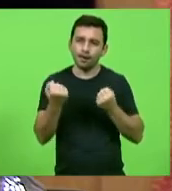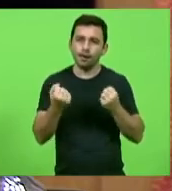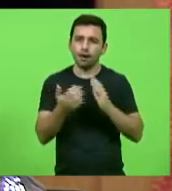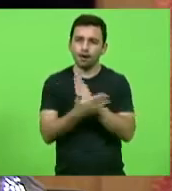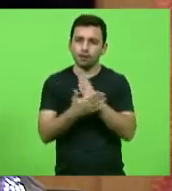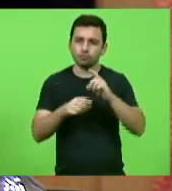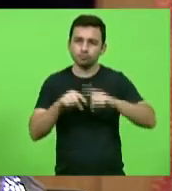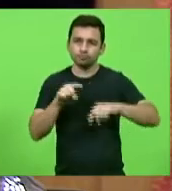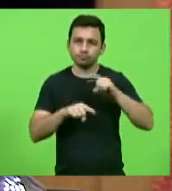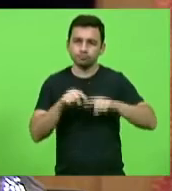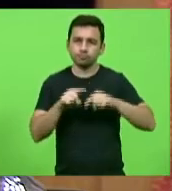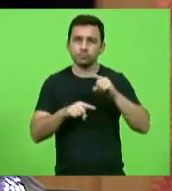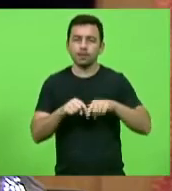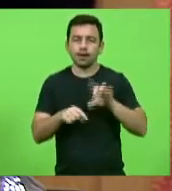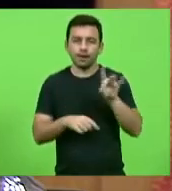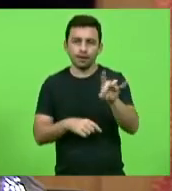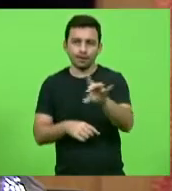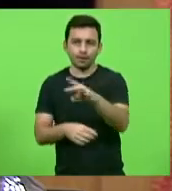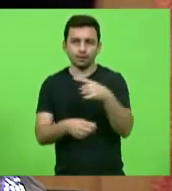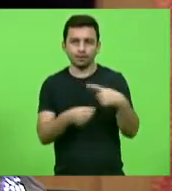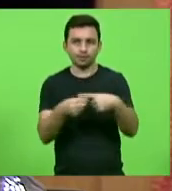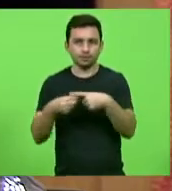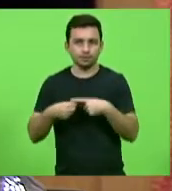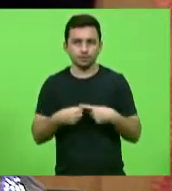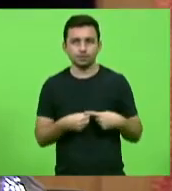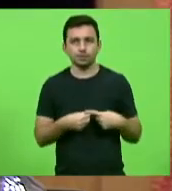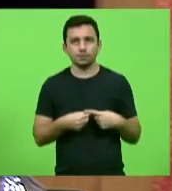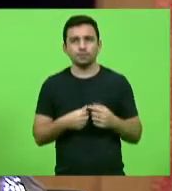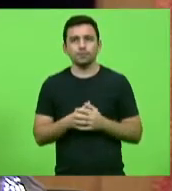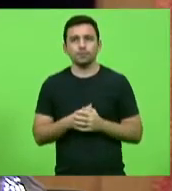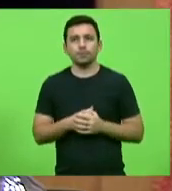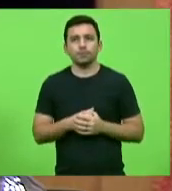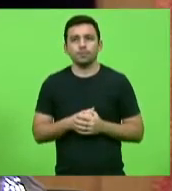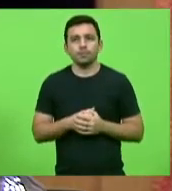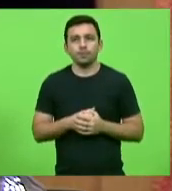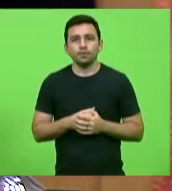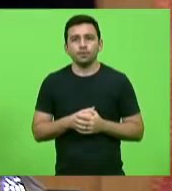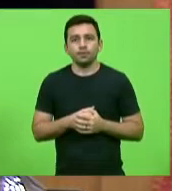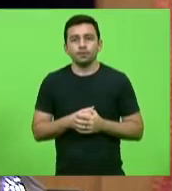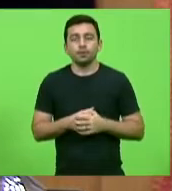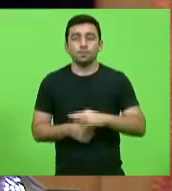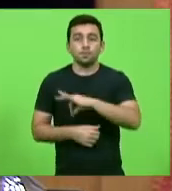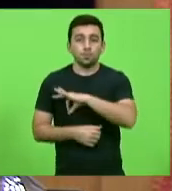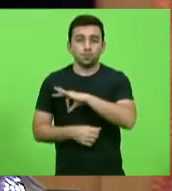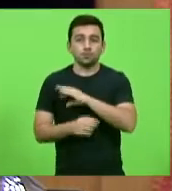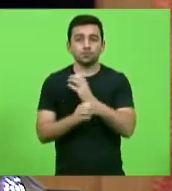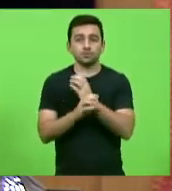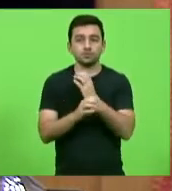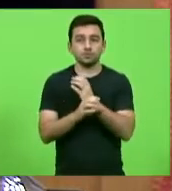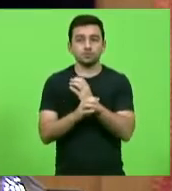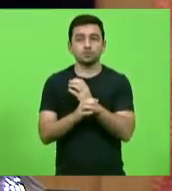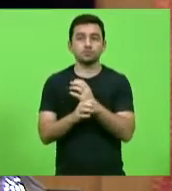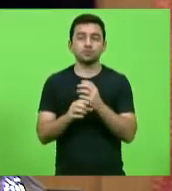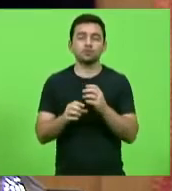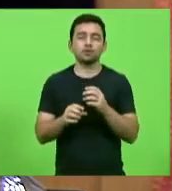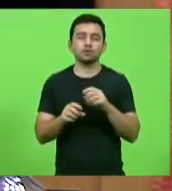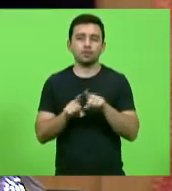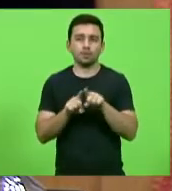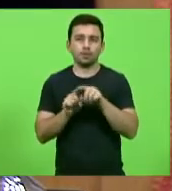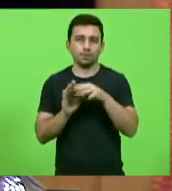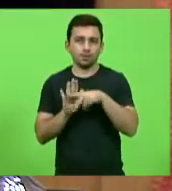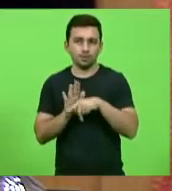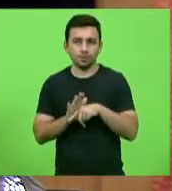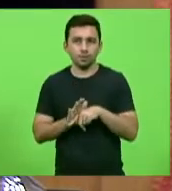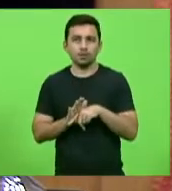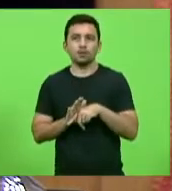equipamentos para cada município. Entre Polícia Civil e Polícia Militar, nós